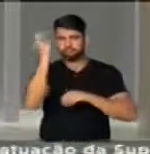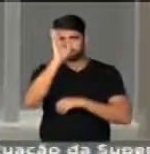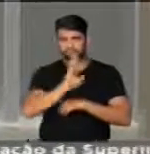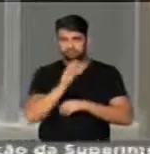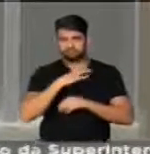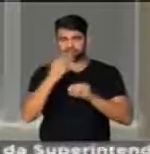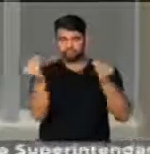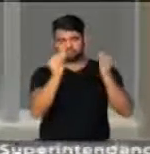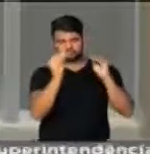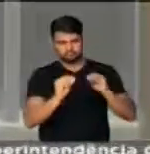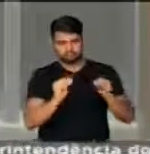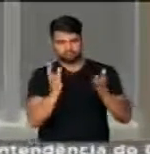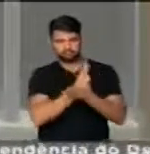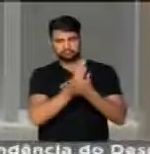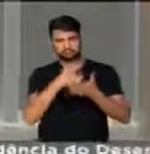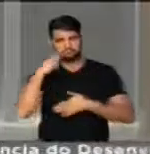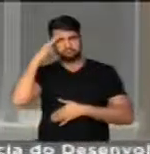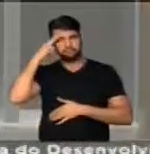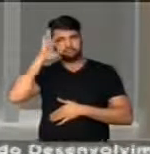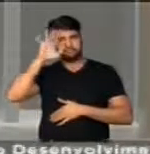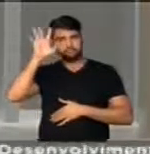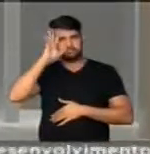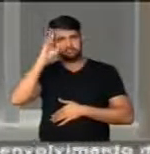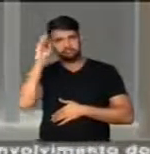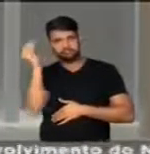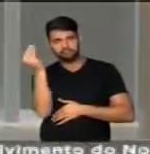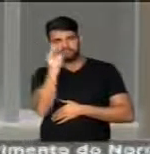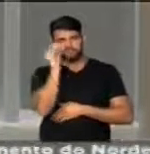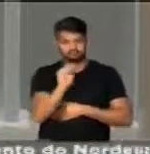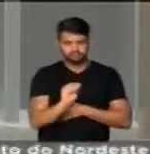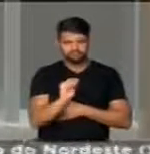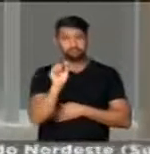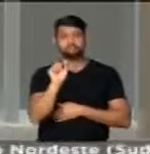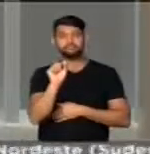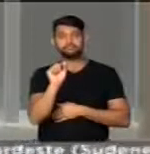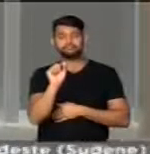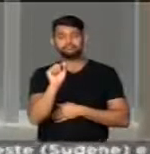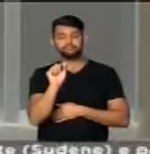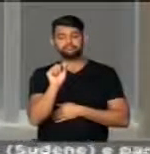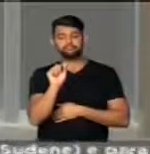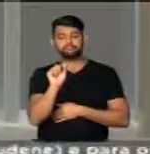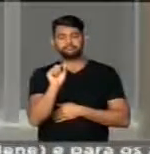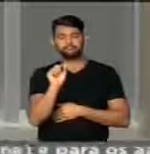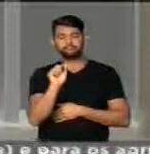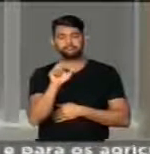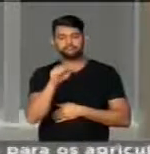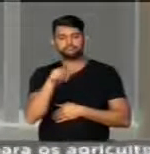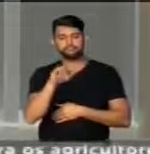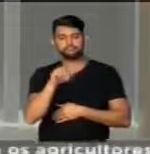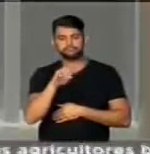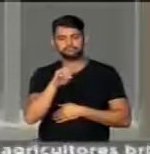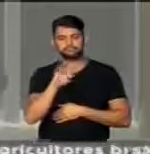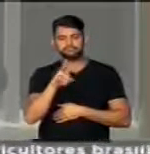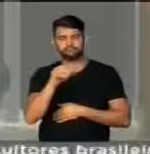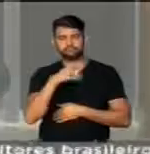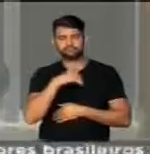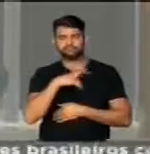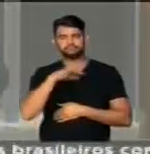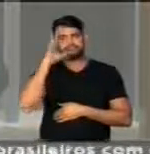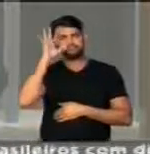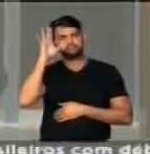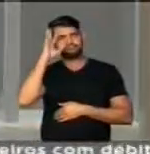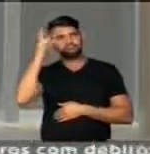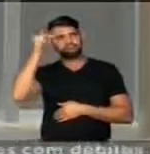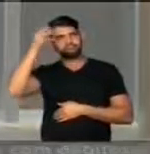brasileira. Um sonho que Anísio Teixeira acalentava